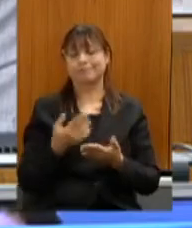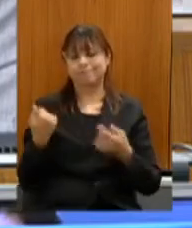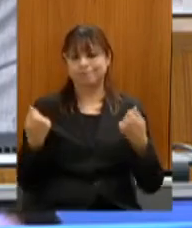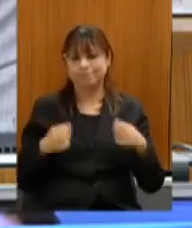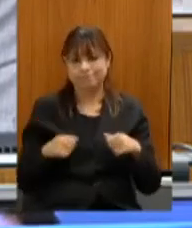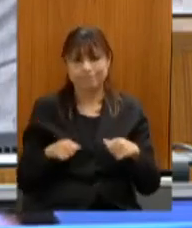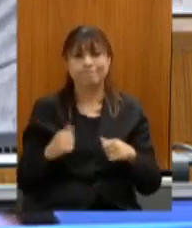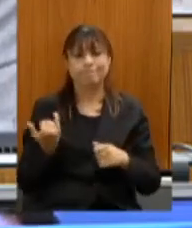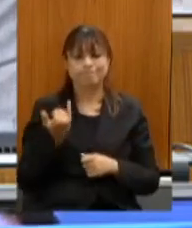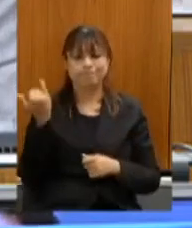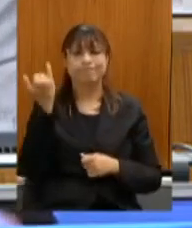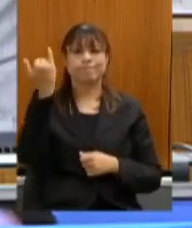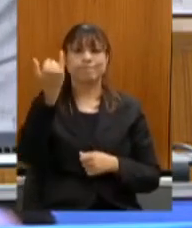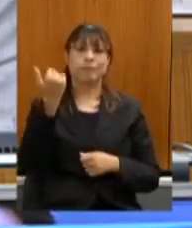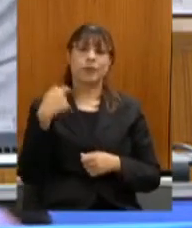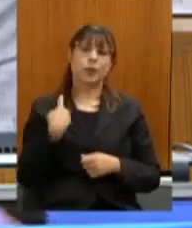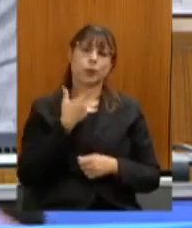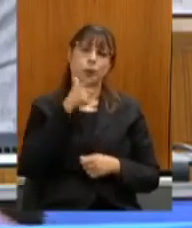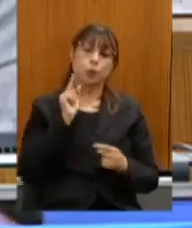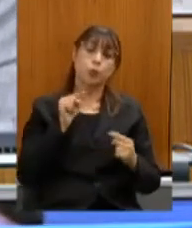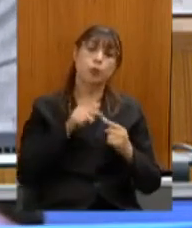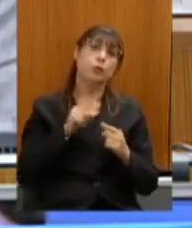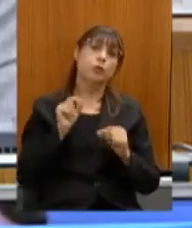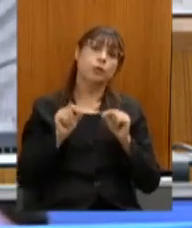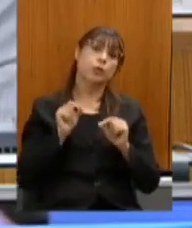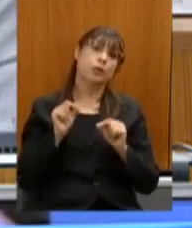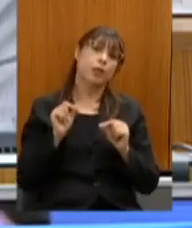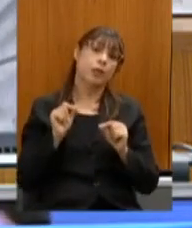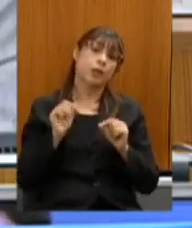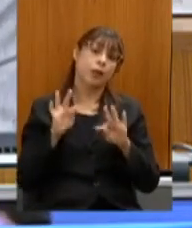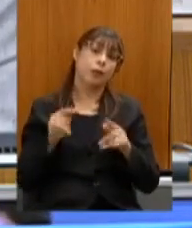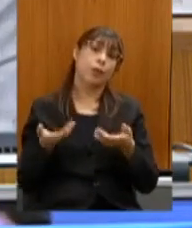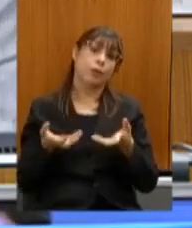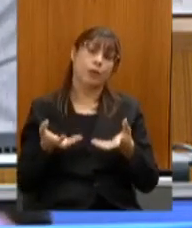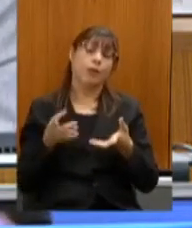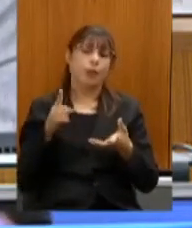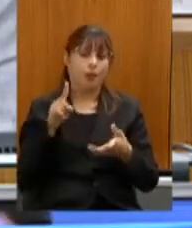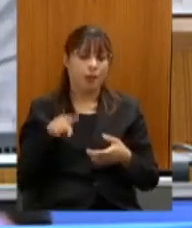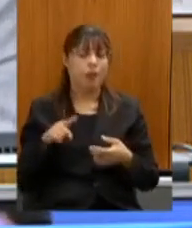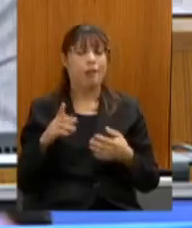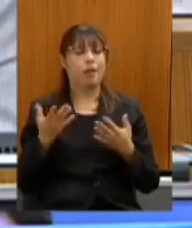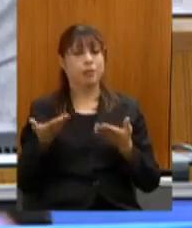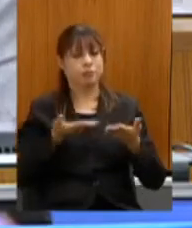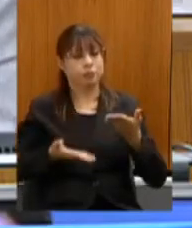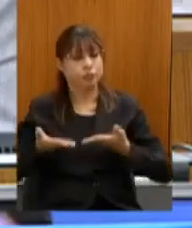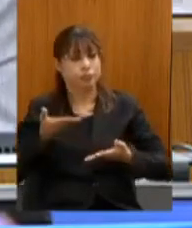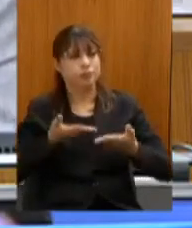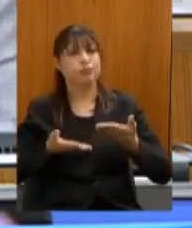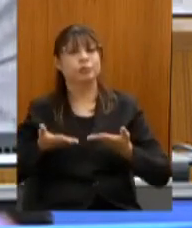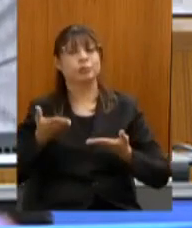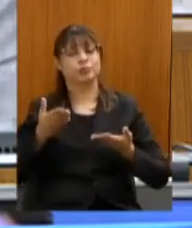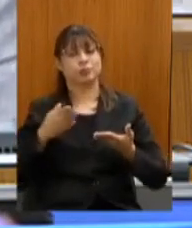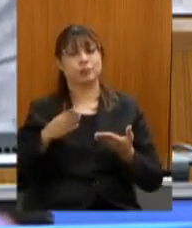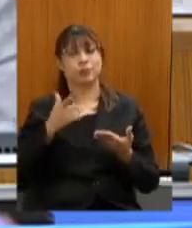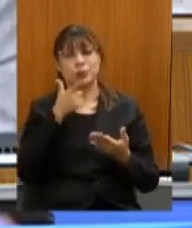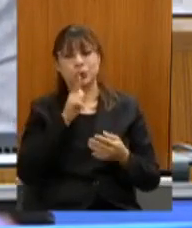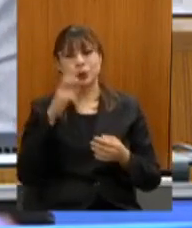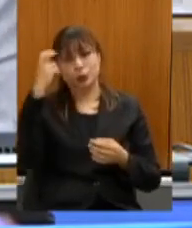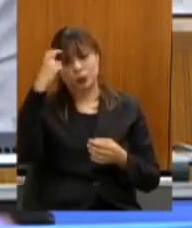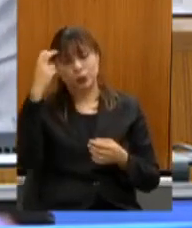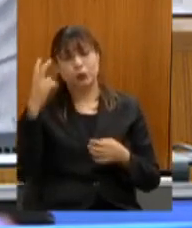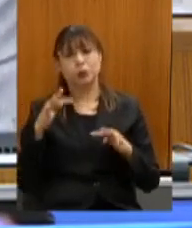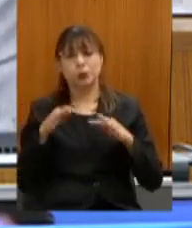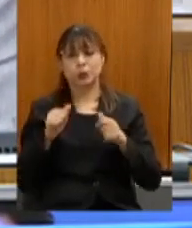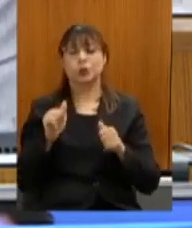chegar no objetivo que é comum a todos nós que é o pleno atendimento da cultura em todo o território nos